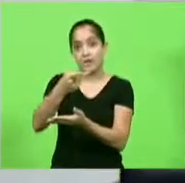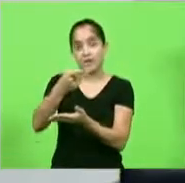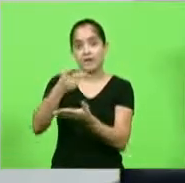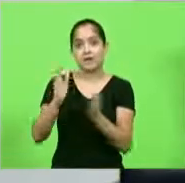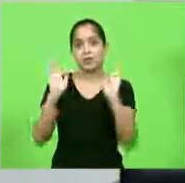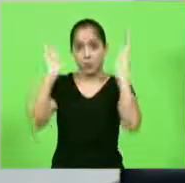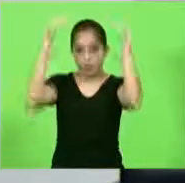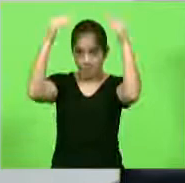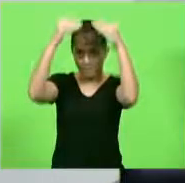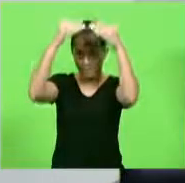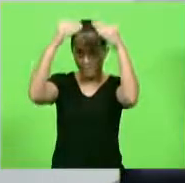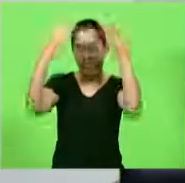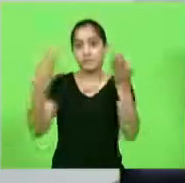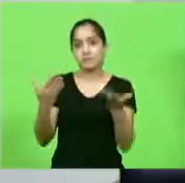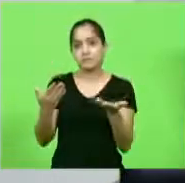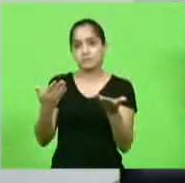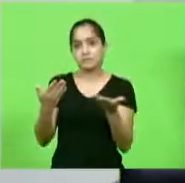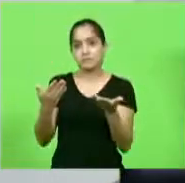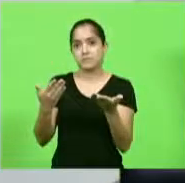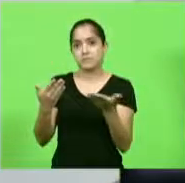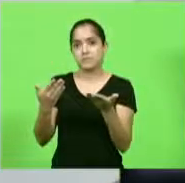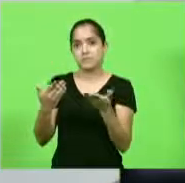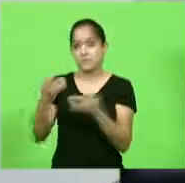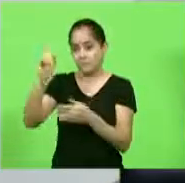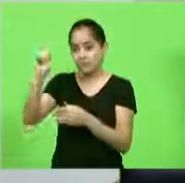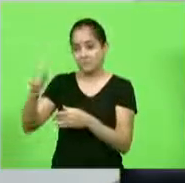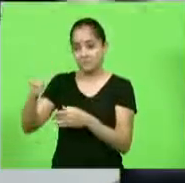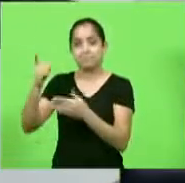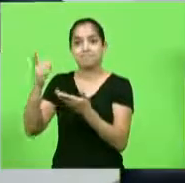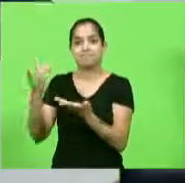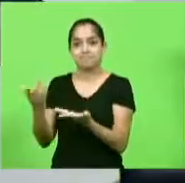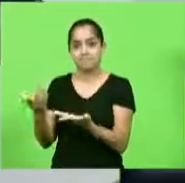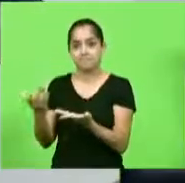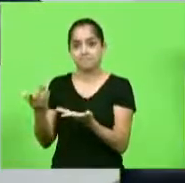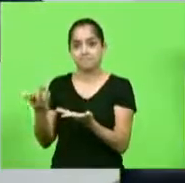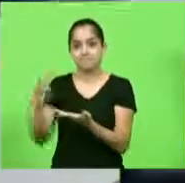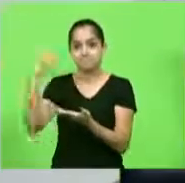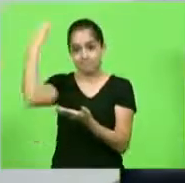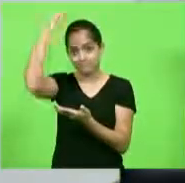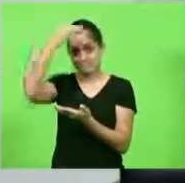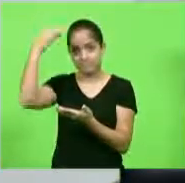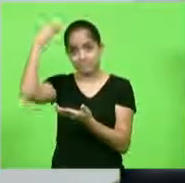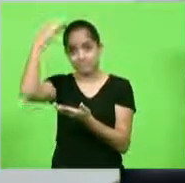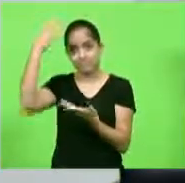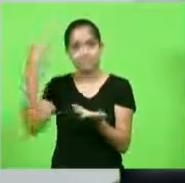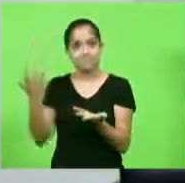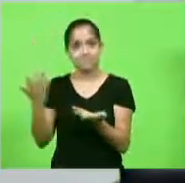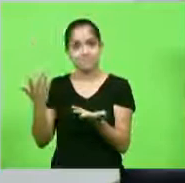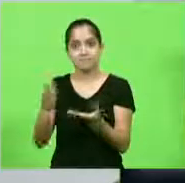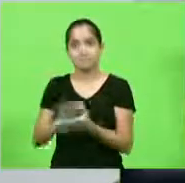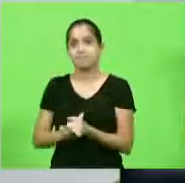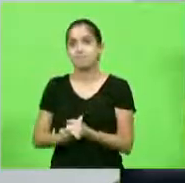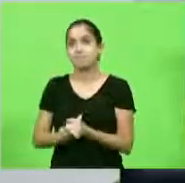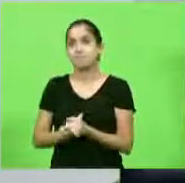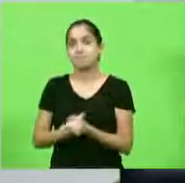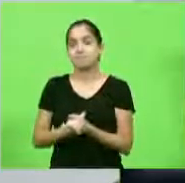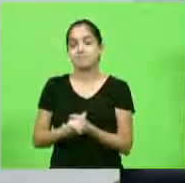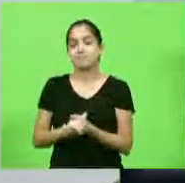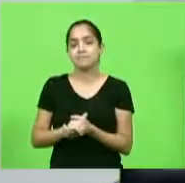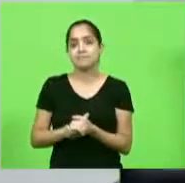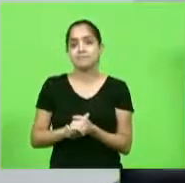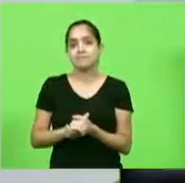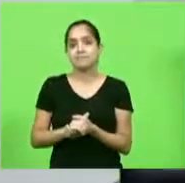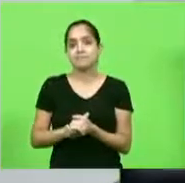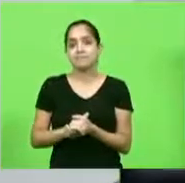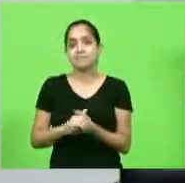Papa Francisco para beatificar o Moisés? Porque só falta transformá-lo num santo, onde é que é?